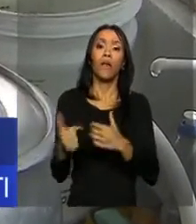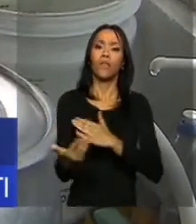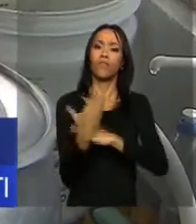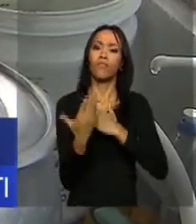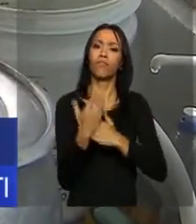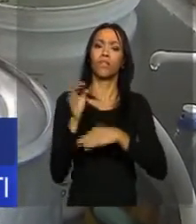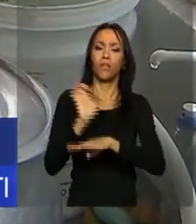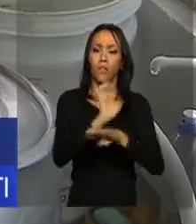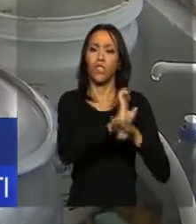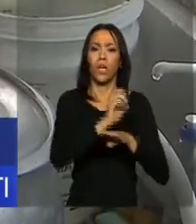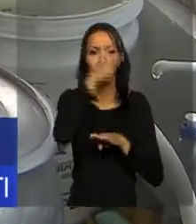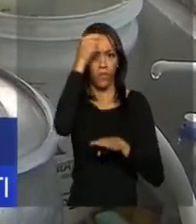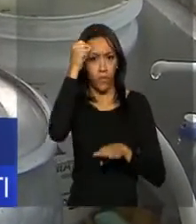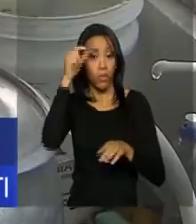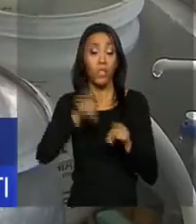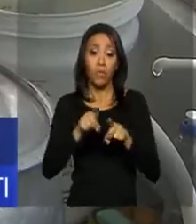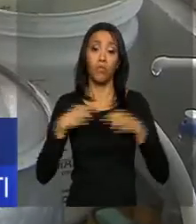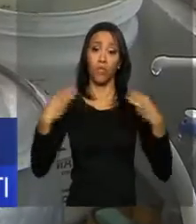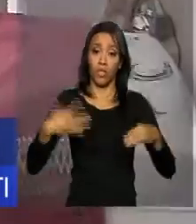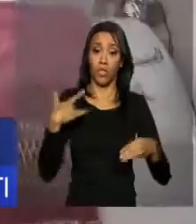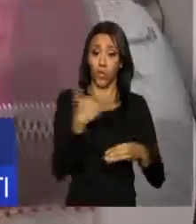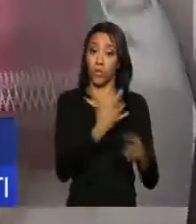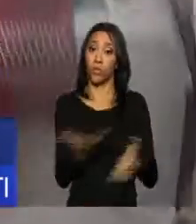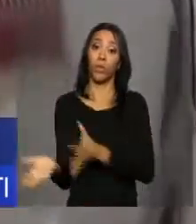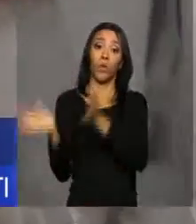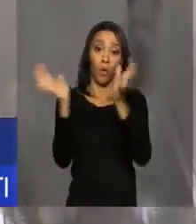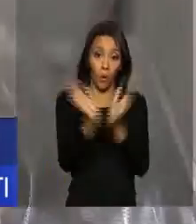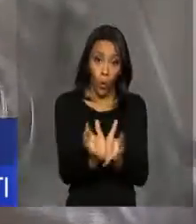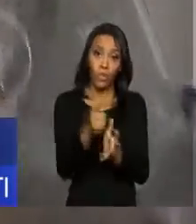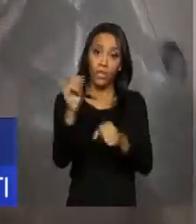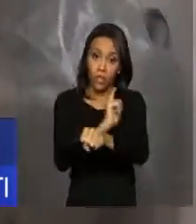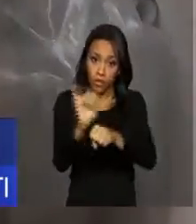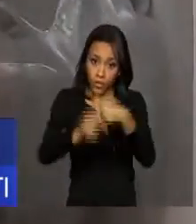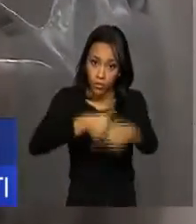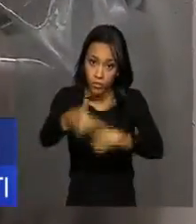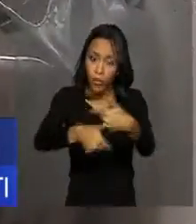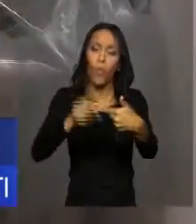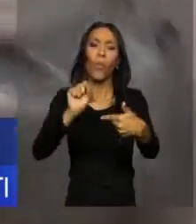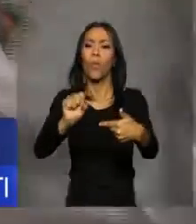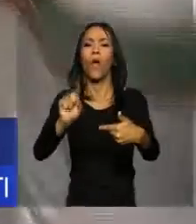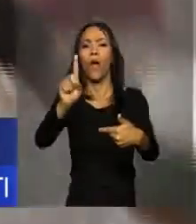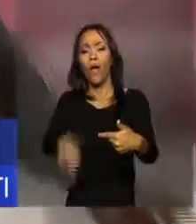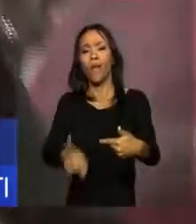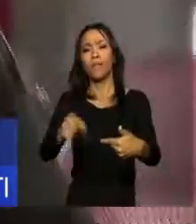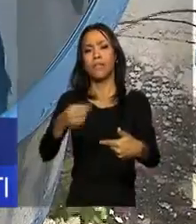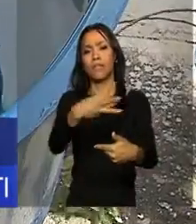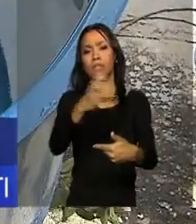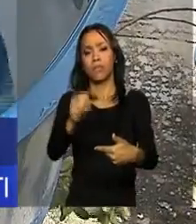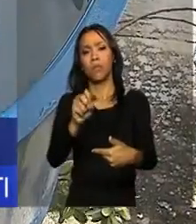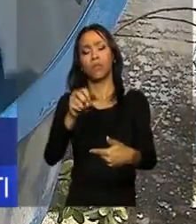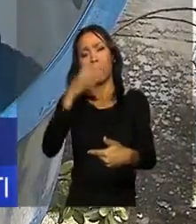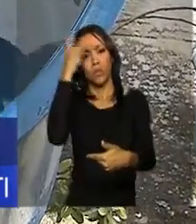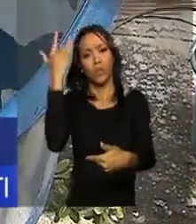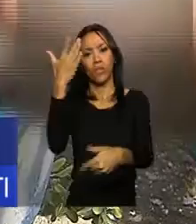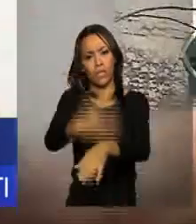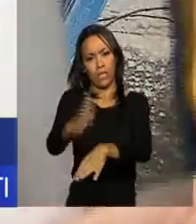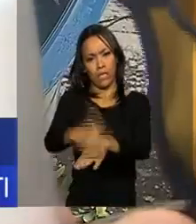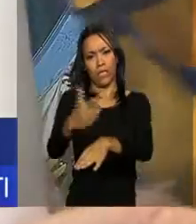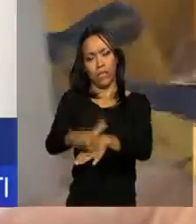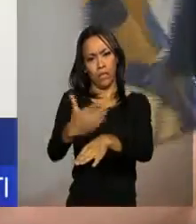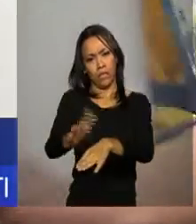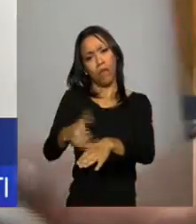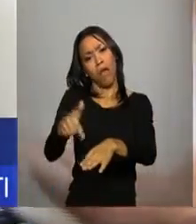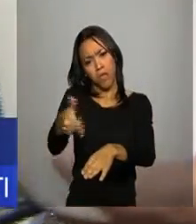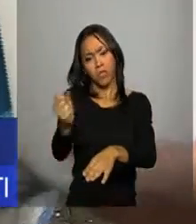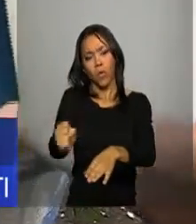Ministério da Saúde. Numa outra etapa, nós teremos 50 mil integrantes disponíveis para treinamento. Aí